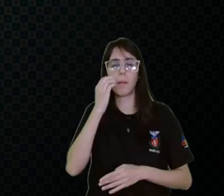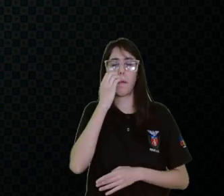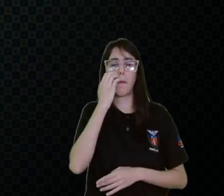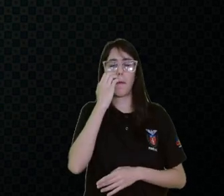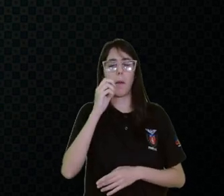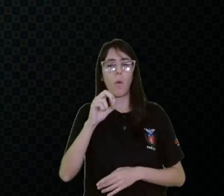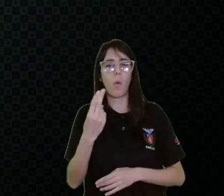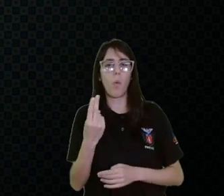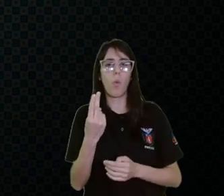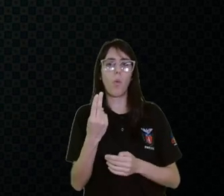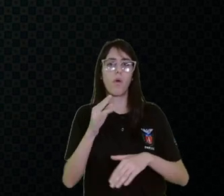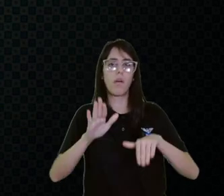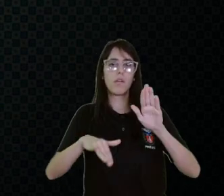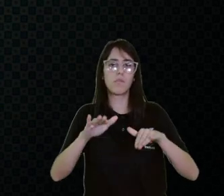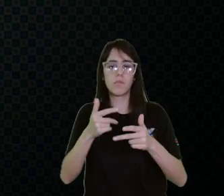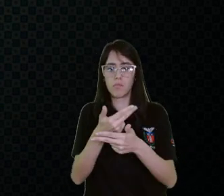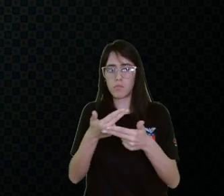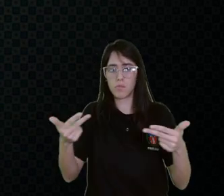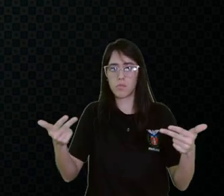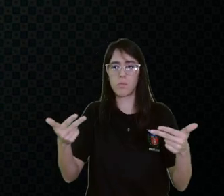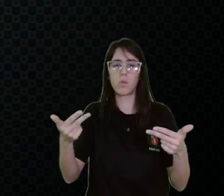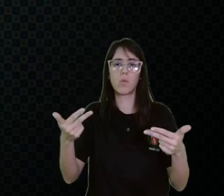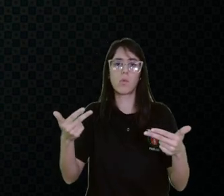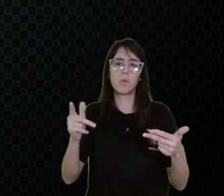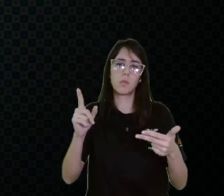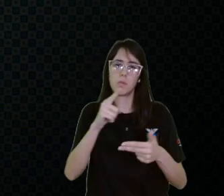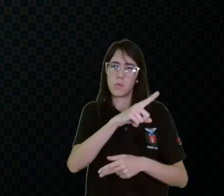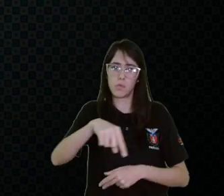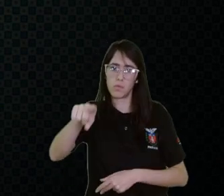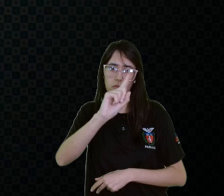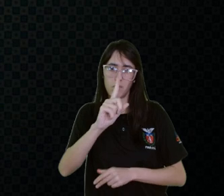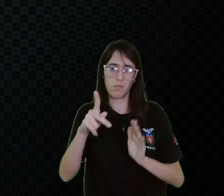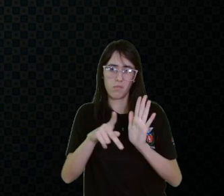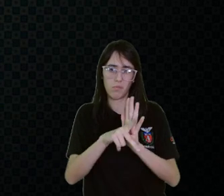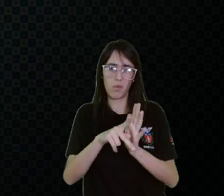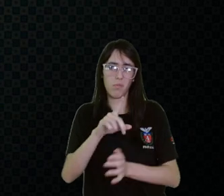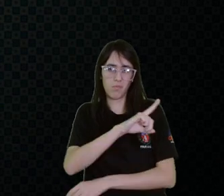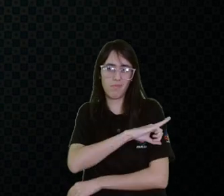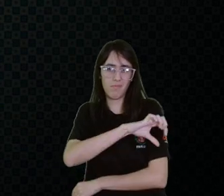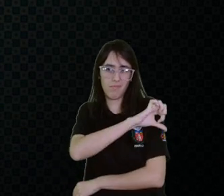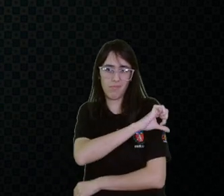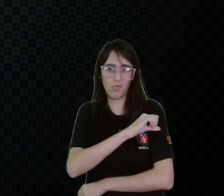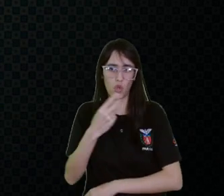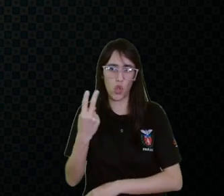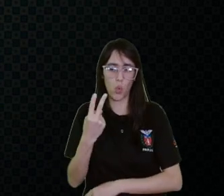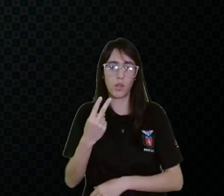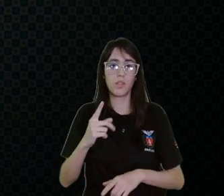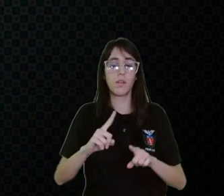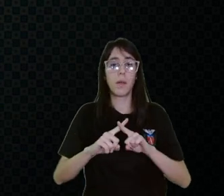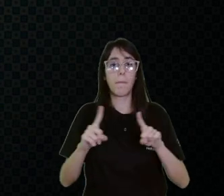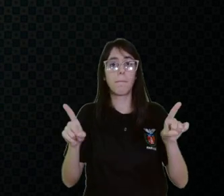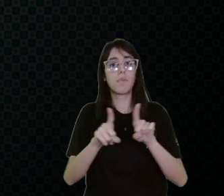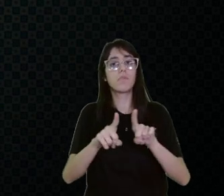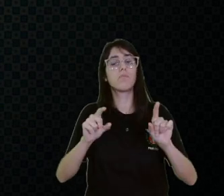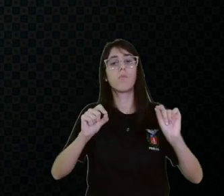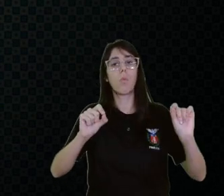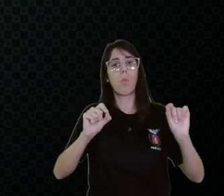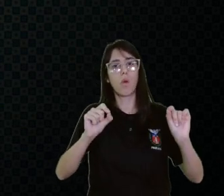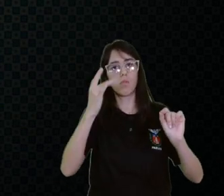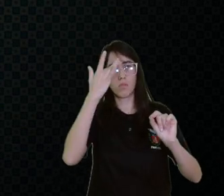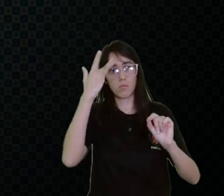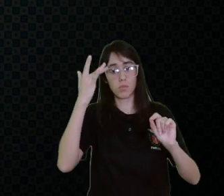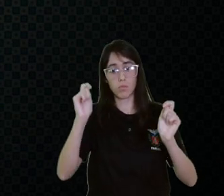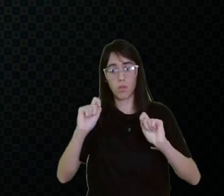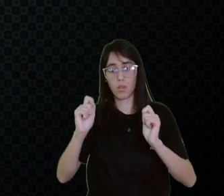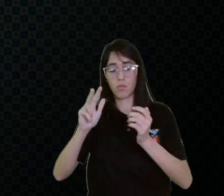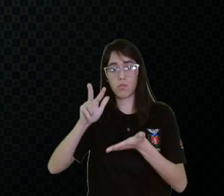muitas vezes não é muito o caso de vocês, porque eles trabalham no fundamental 2, mas aqui a gente traz também equipamentos para que a pessoa possa ficar em pé,